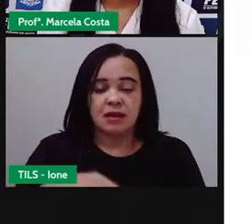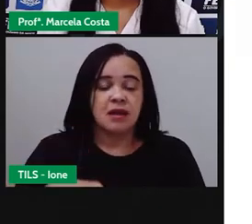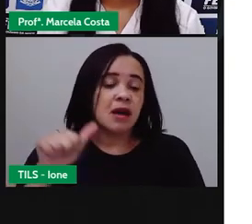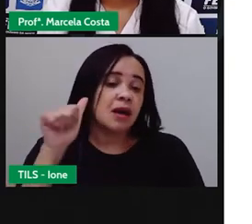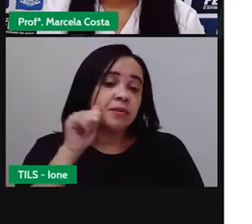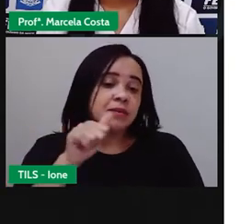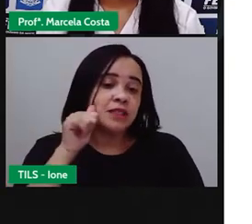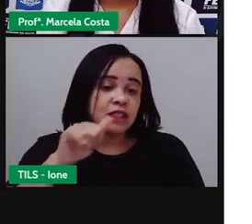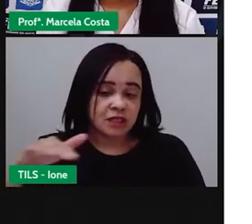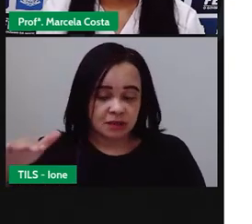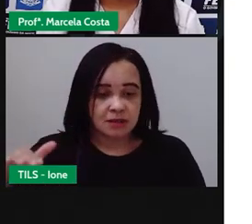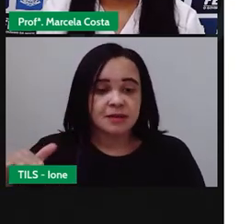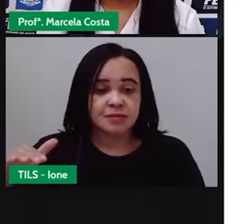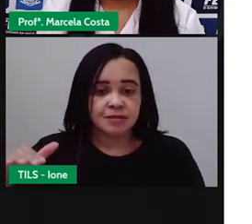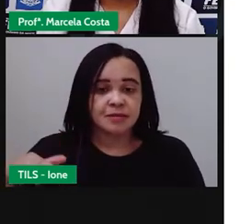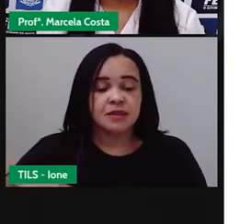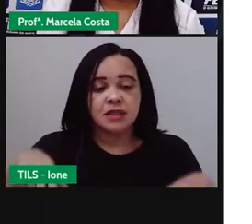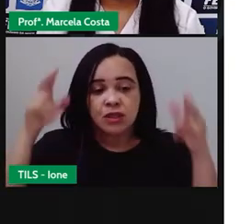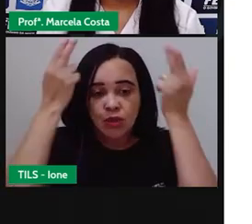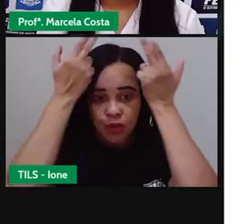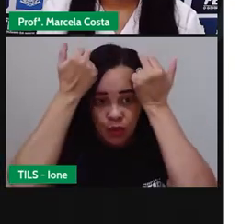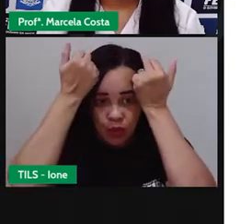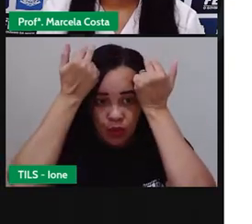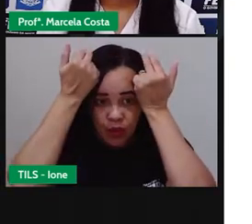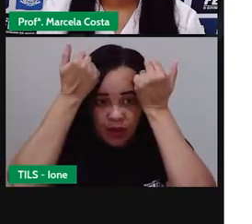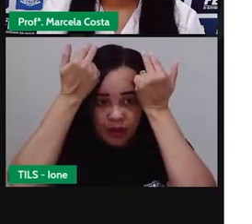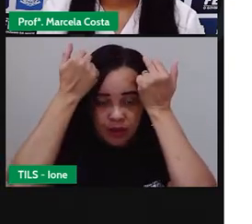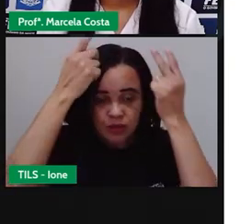menina e o coelho, não é?